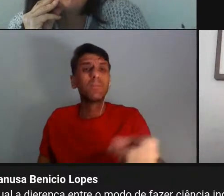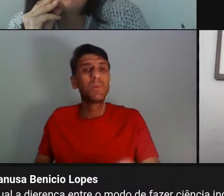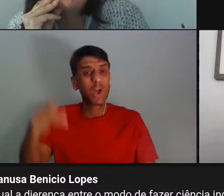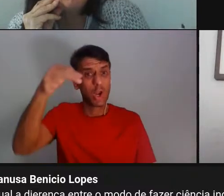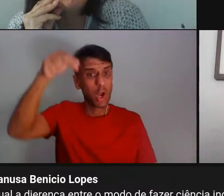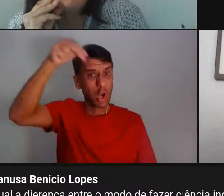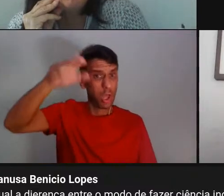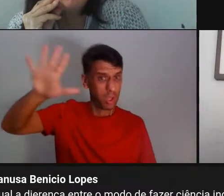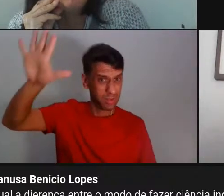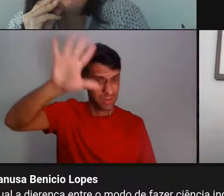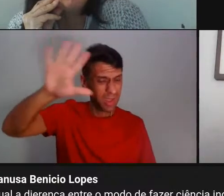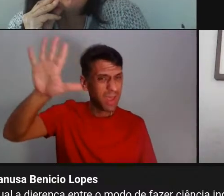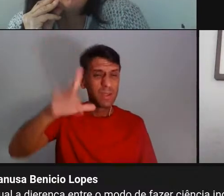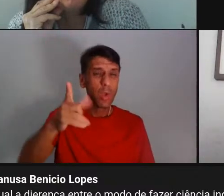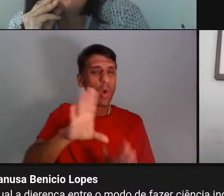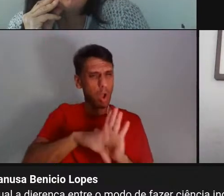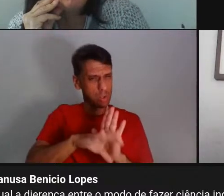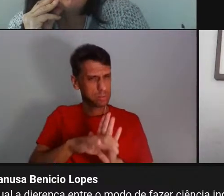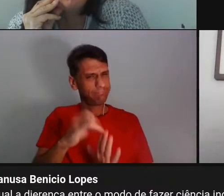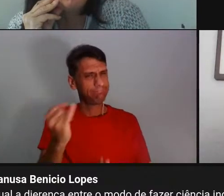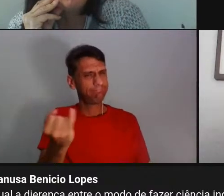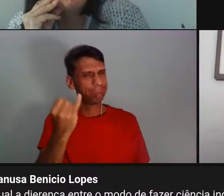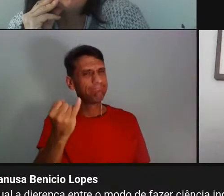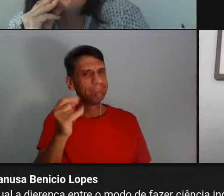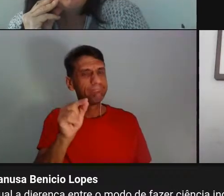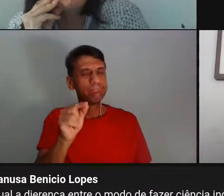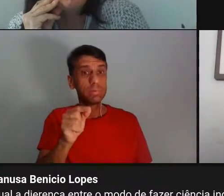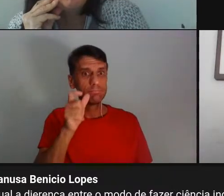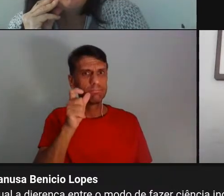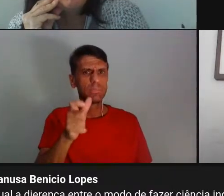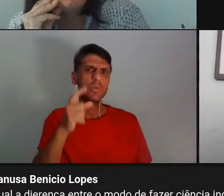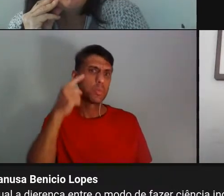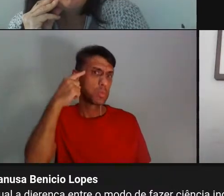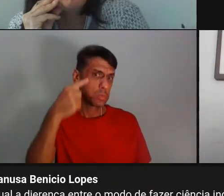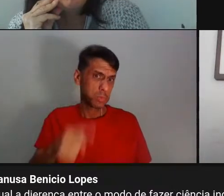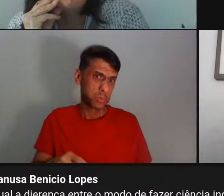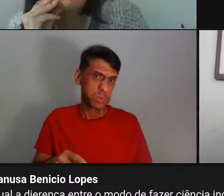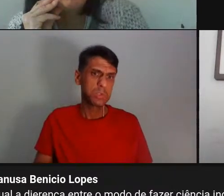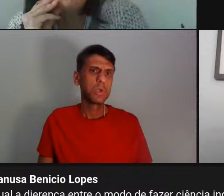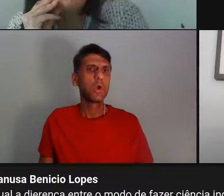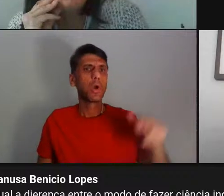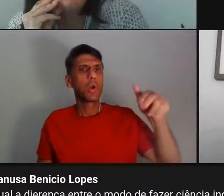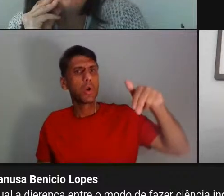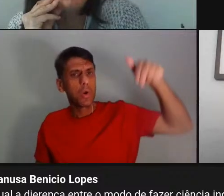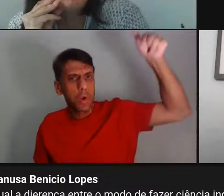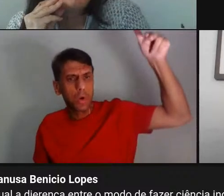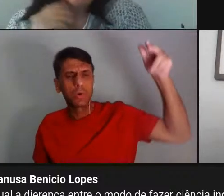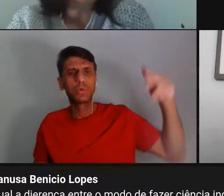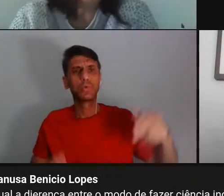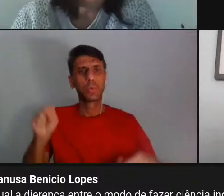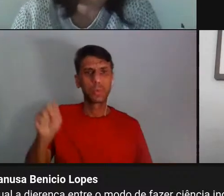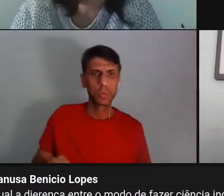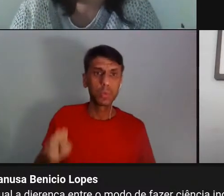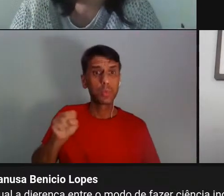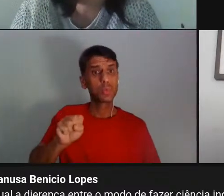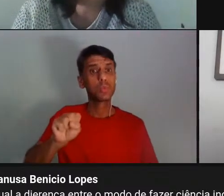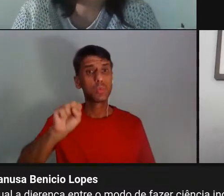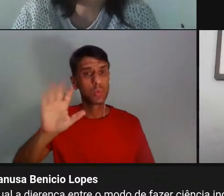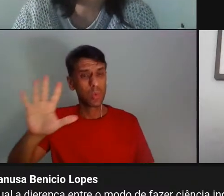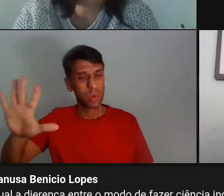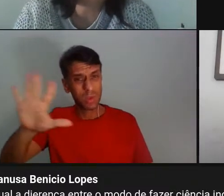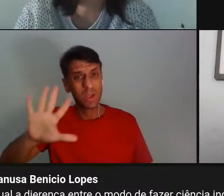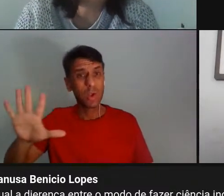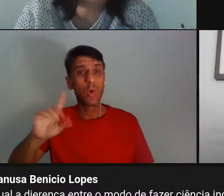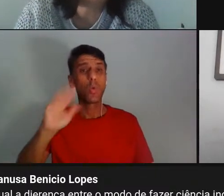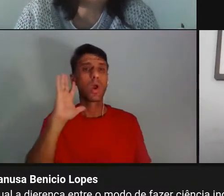conceito muito interessante, eu não sei se esse conceito tem entre os outros povos do Norte, do Sudeste, do Sul, que é um conceito de troncos velhos